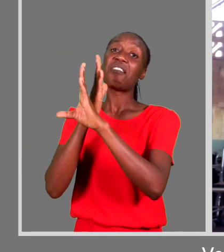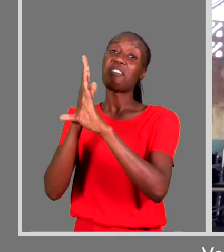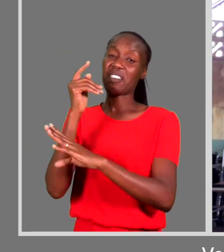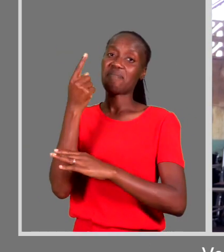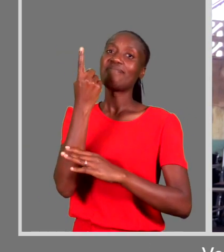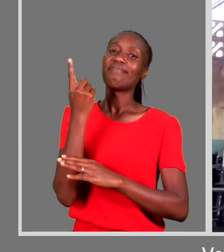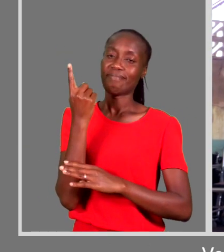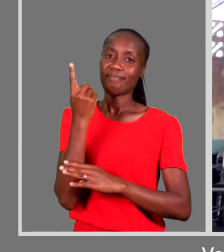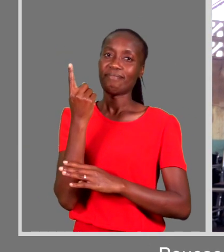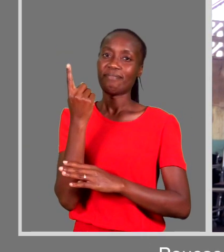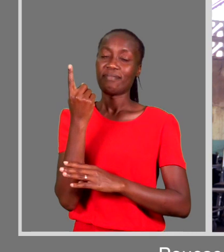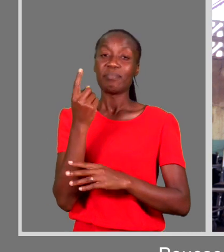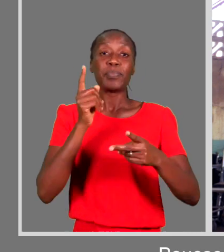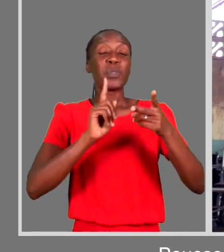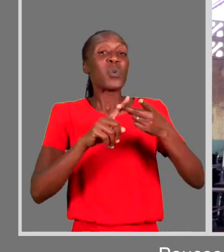fora.